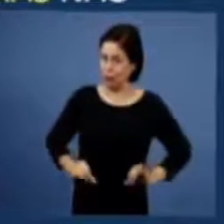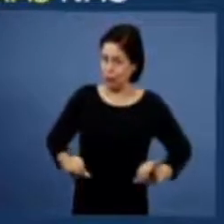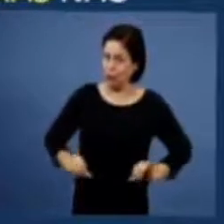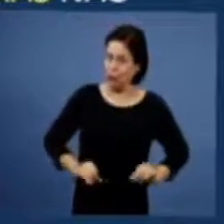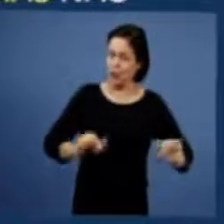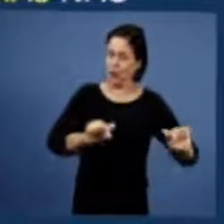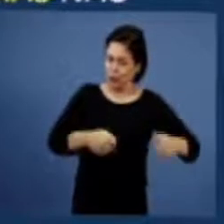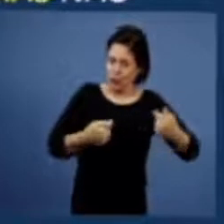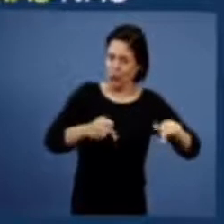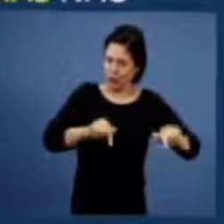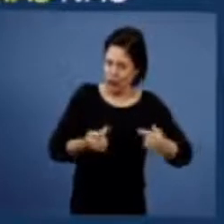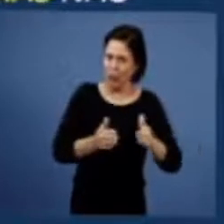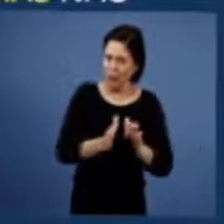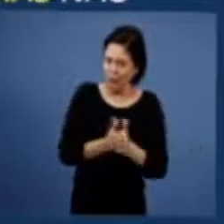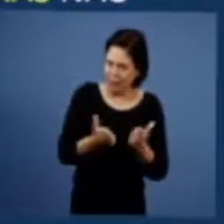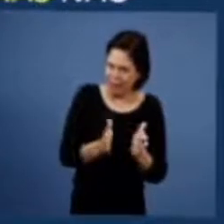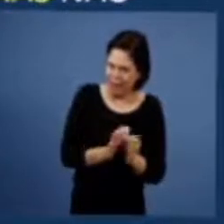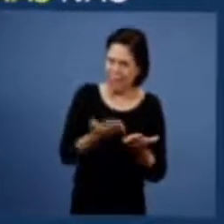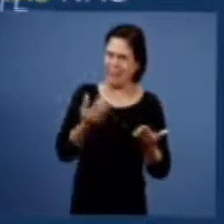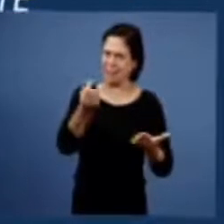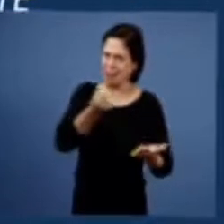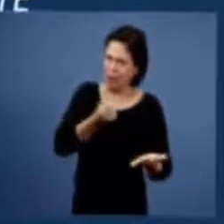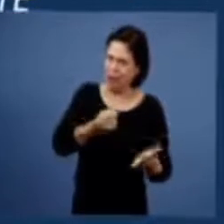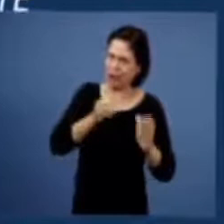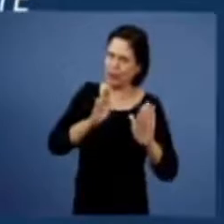contra a igreja então, essa é a nossa resposta